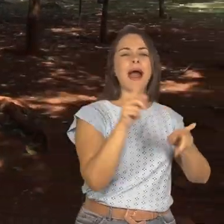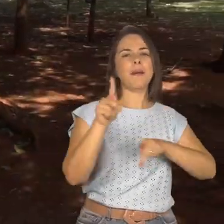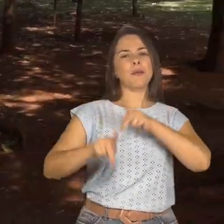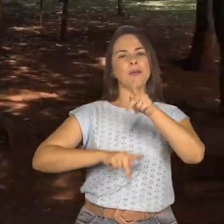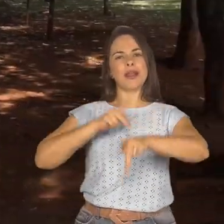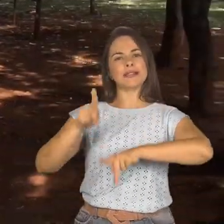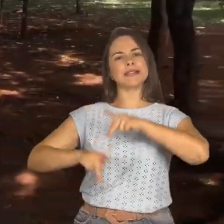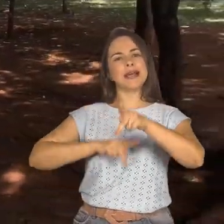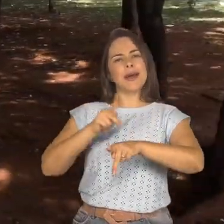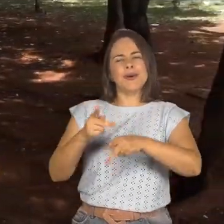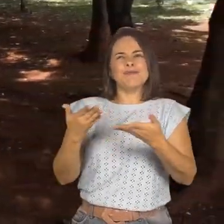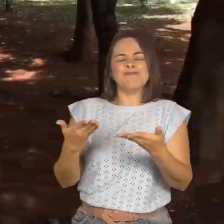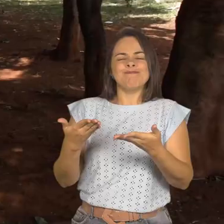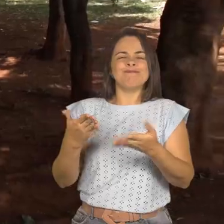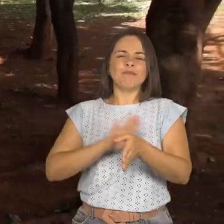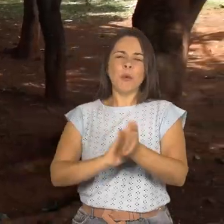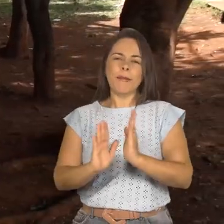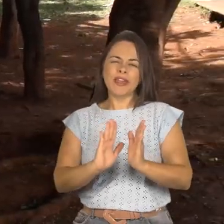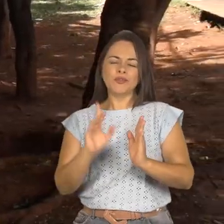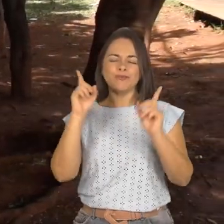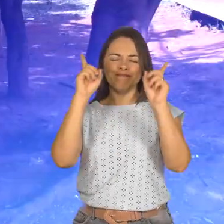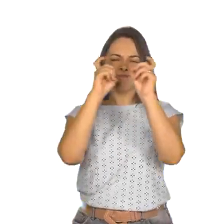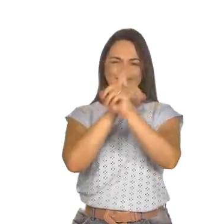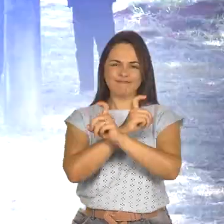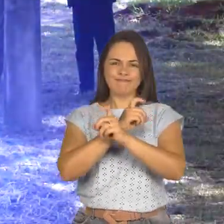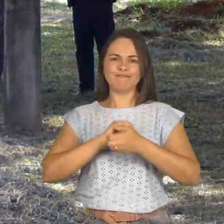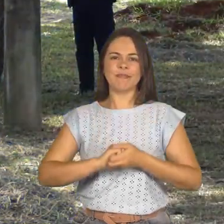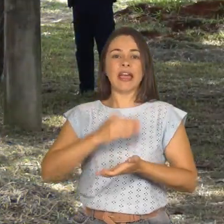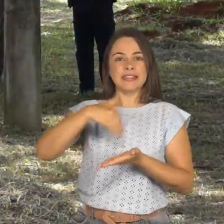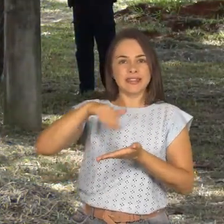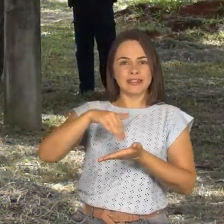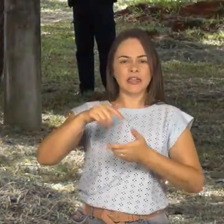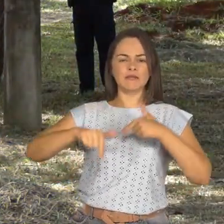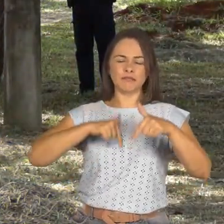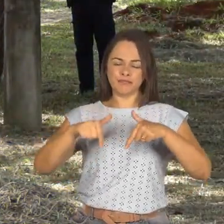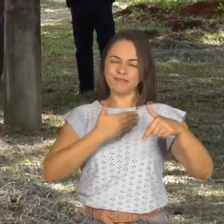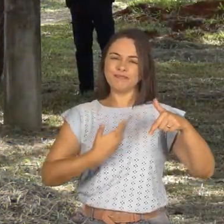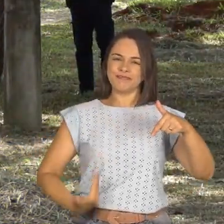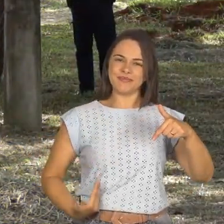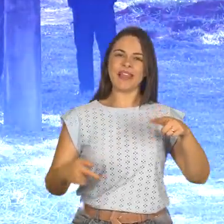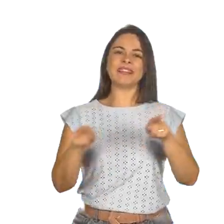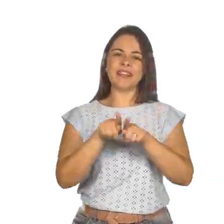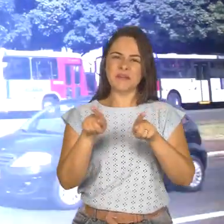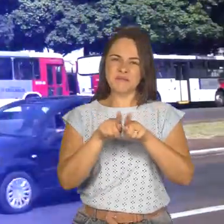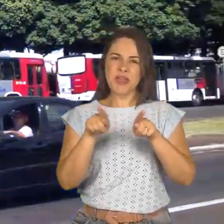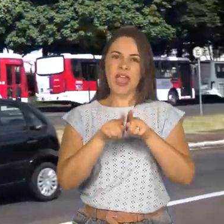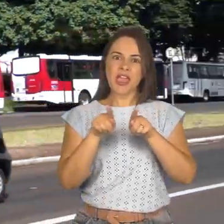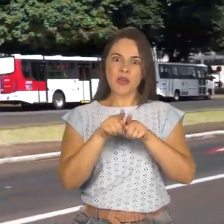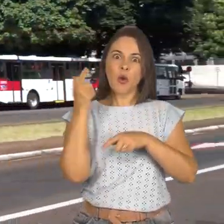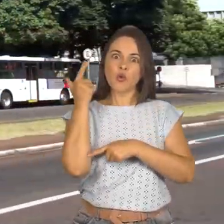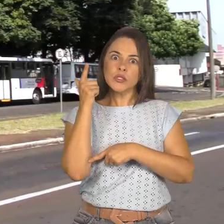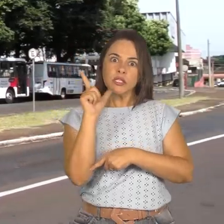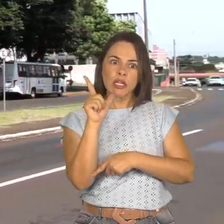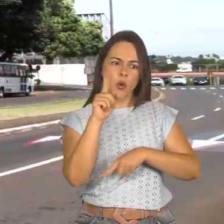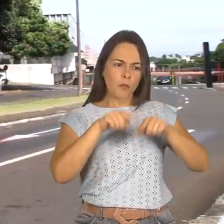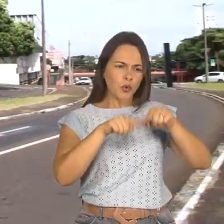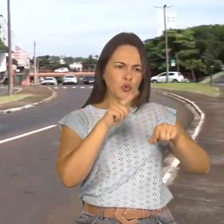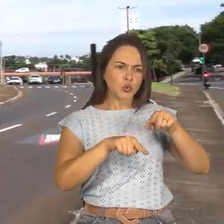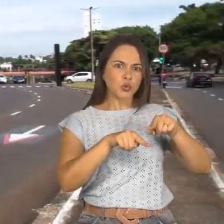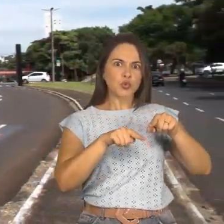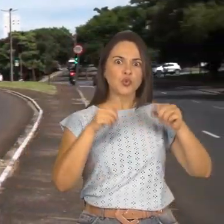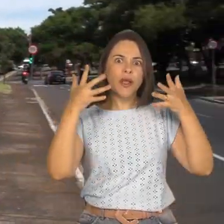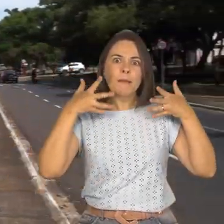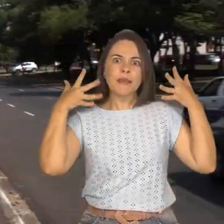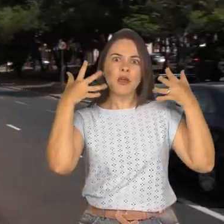vulnerabilidade. A Secretaria de Serviços Públicos também retirou dois caminhões de materiais